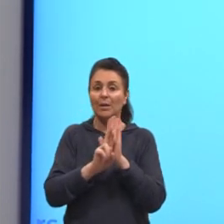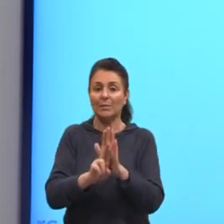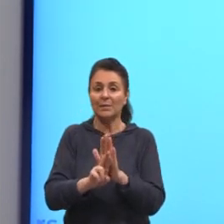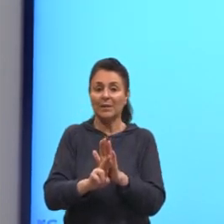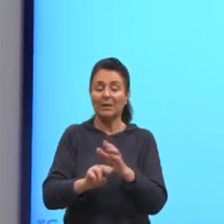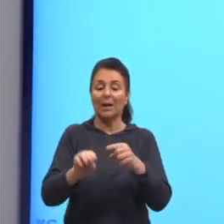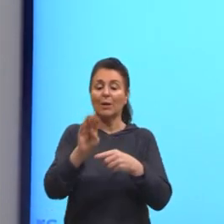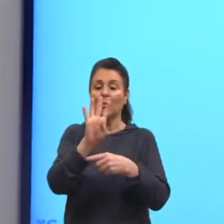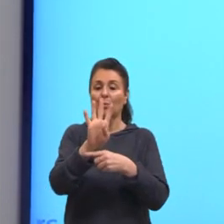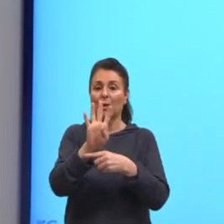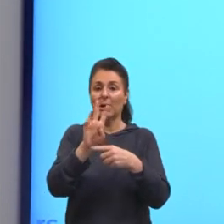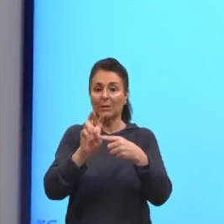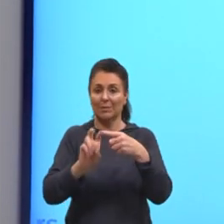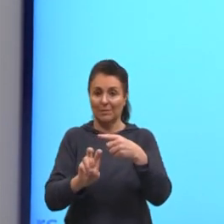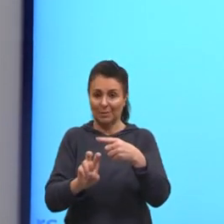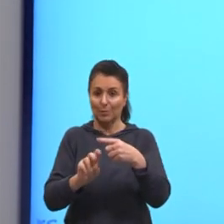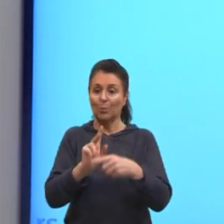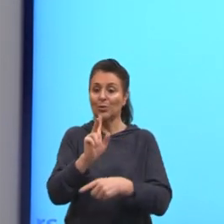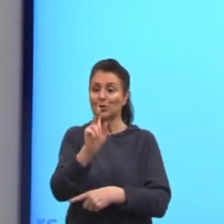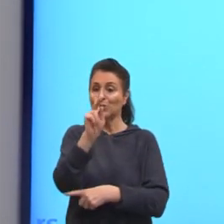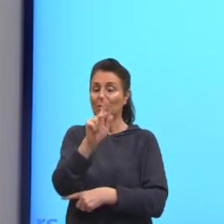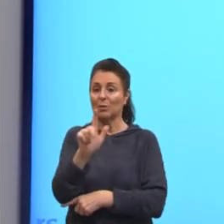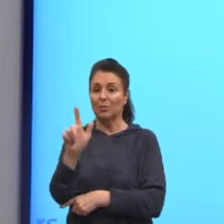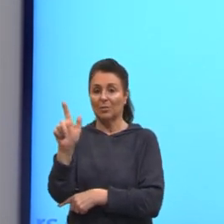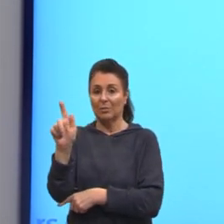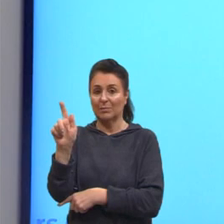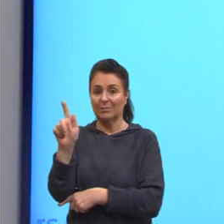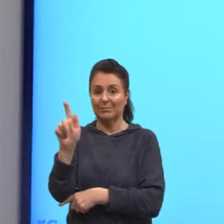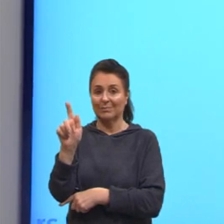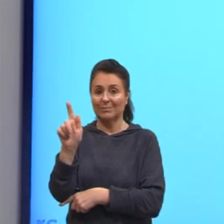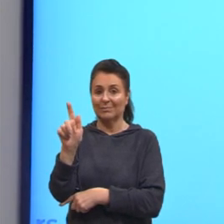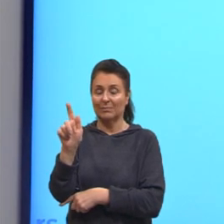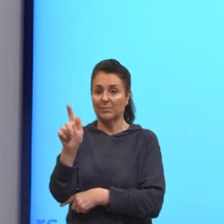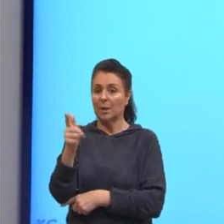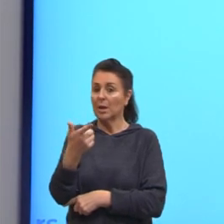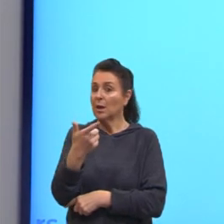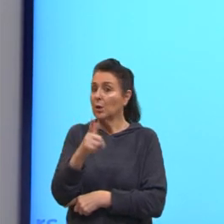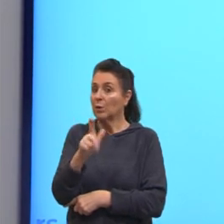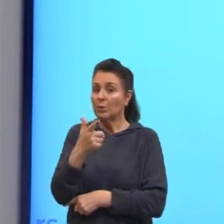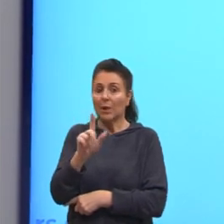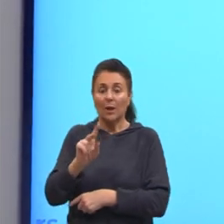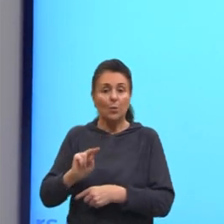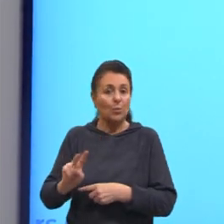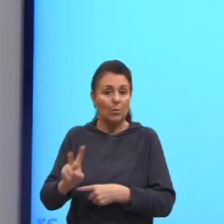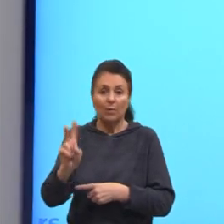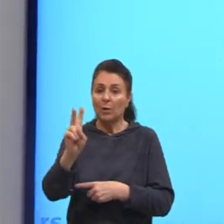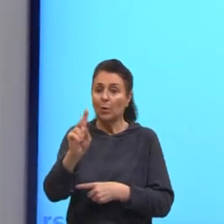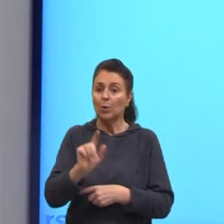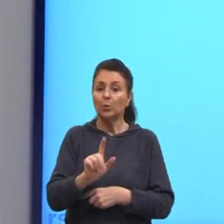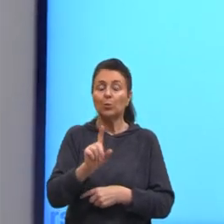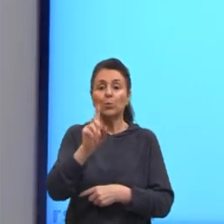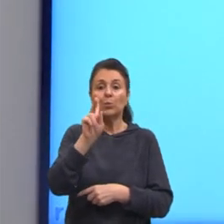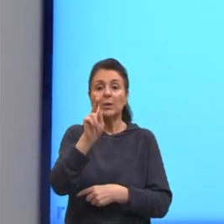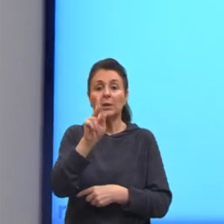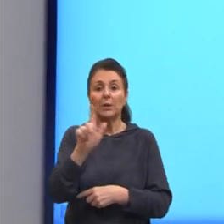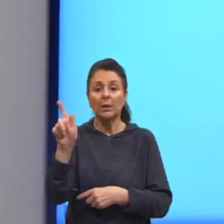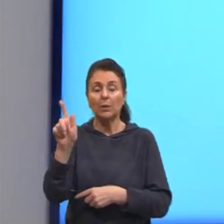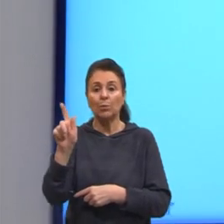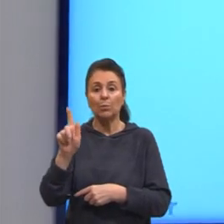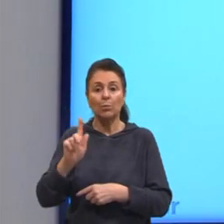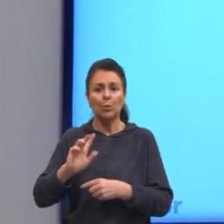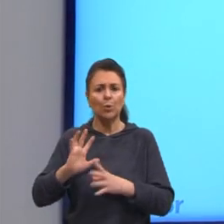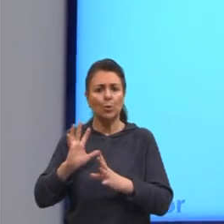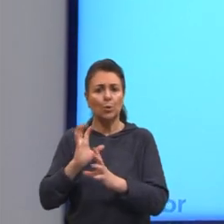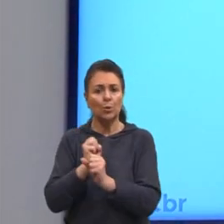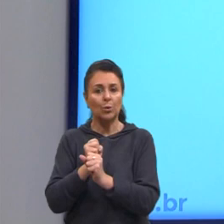quintos de quilograma, né? Ou seja, eu ainda não tenho o valor do quilograma total. Eu tenho só